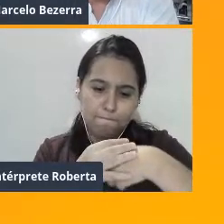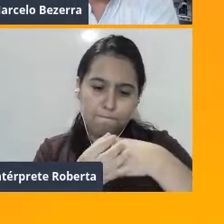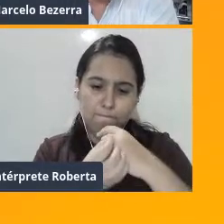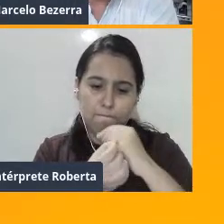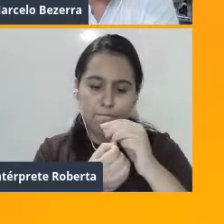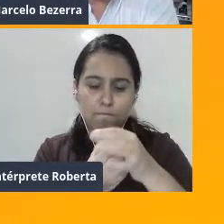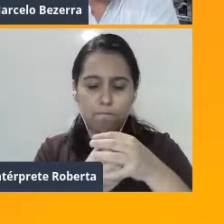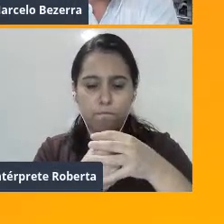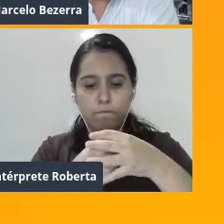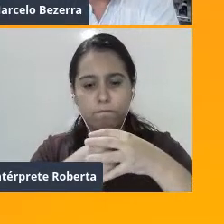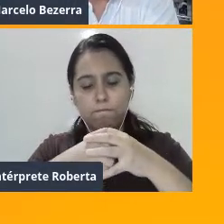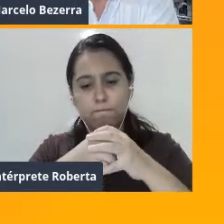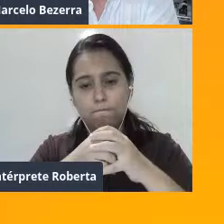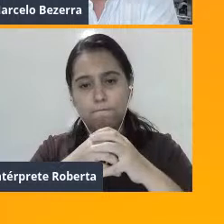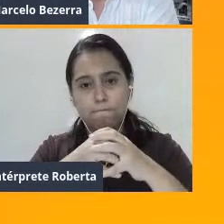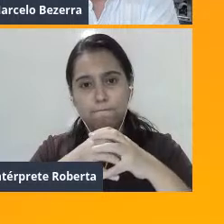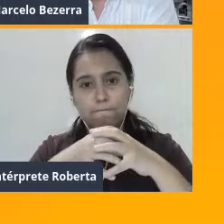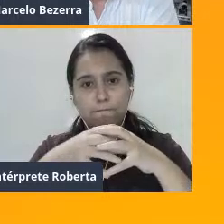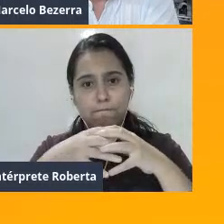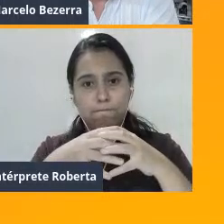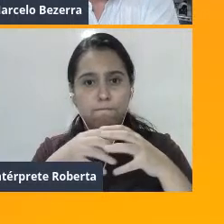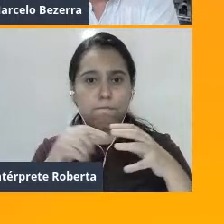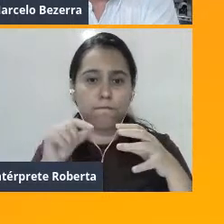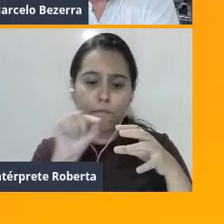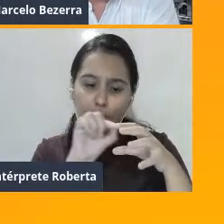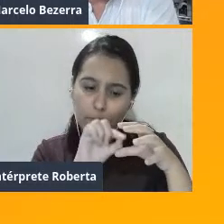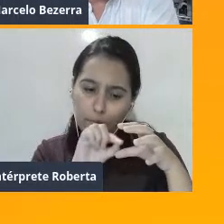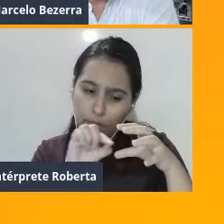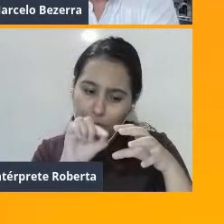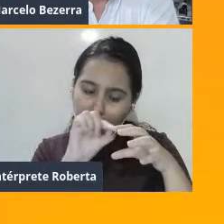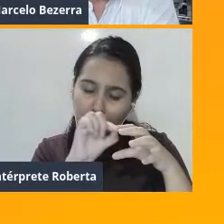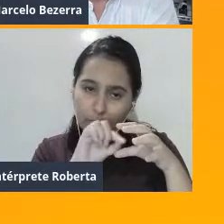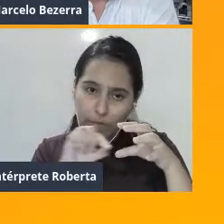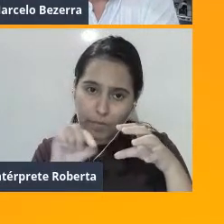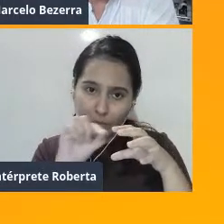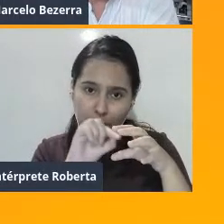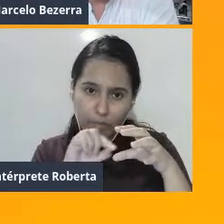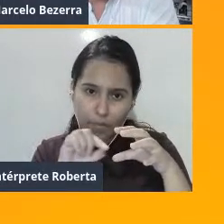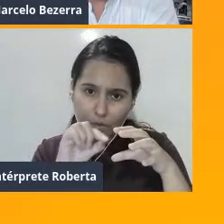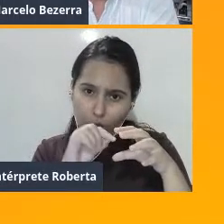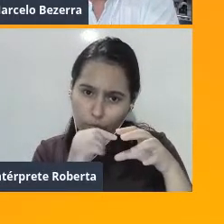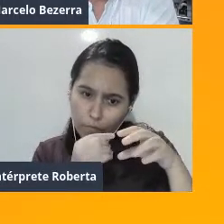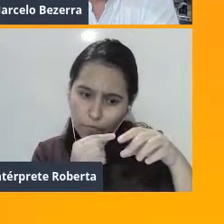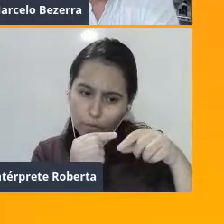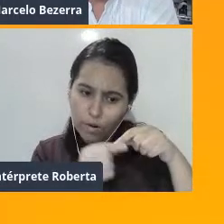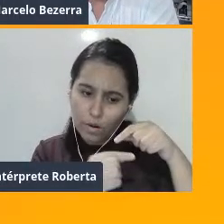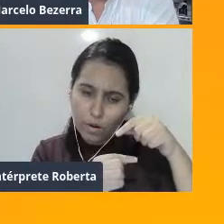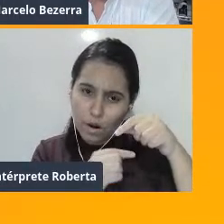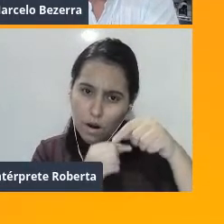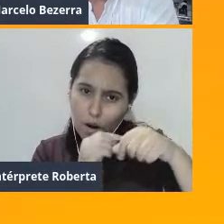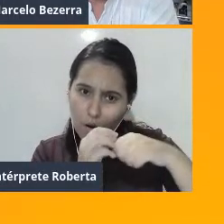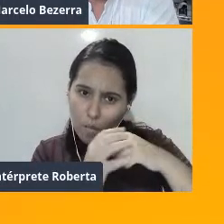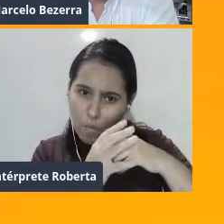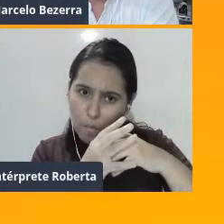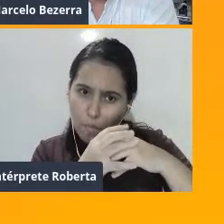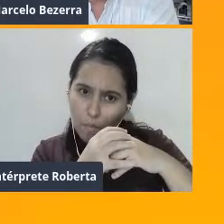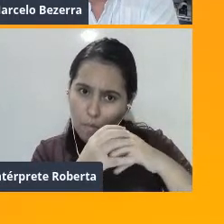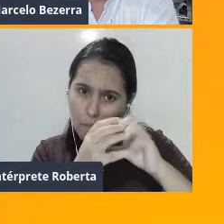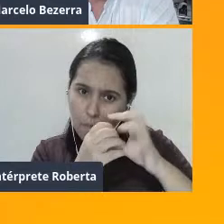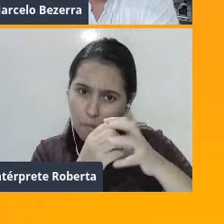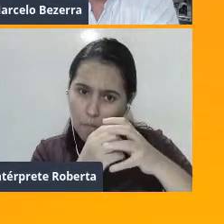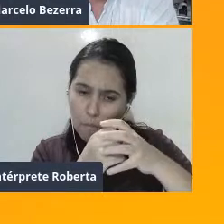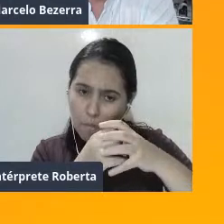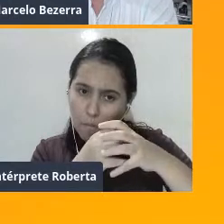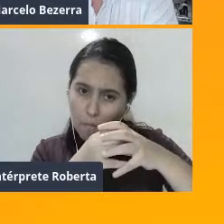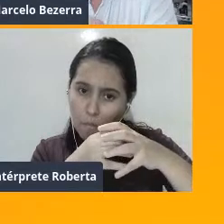ovariano, o ócito, e aí ele vai se desenvolvendo, desenvolvendo, até que